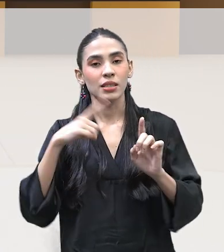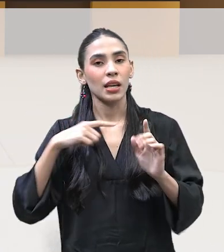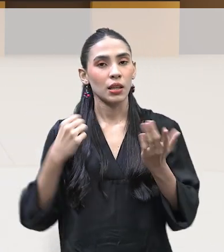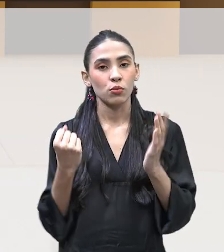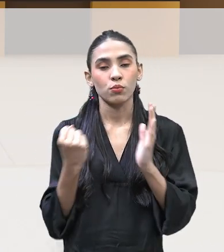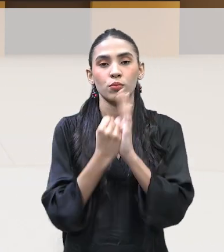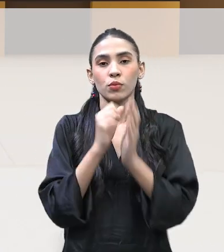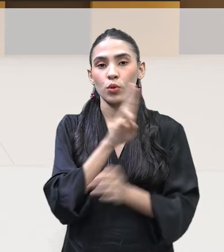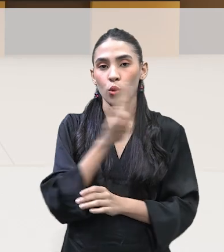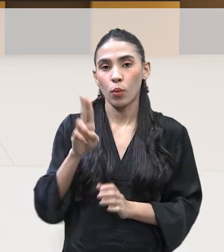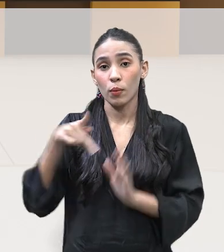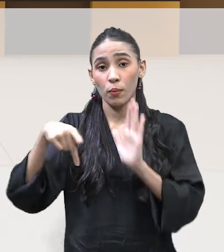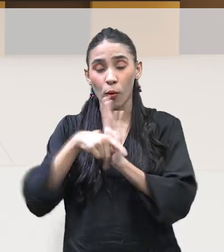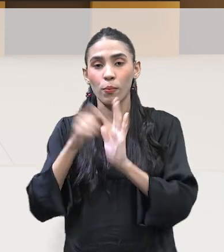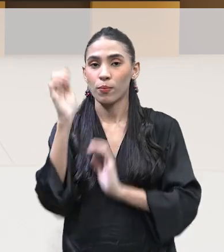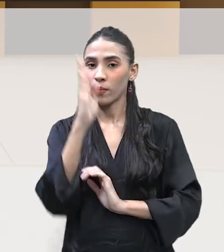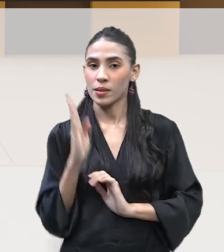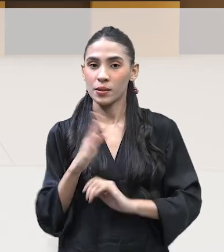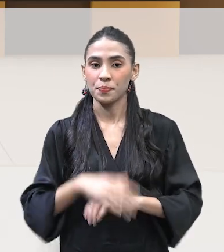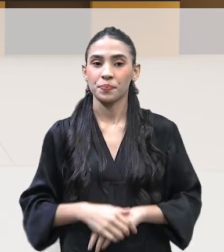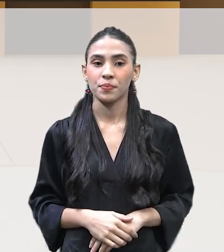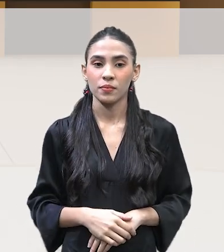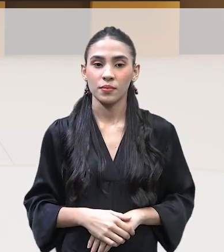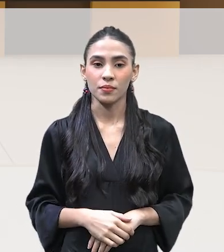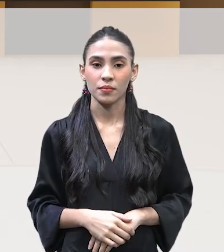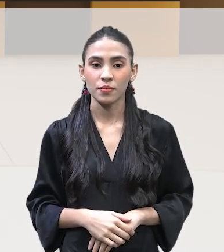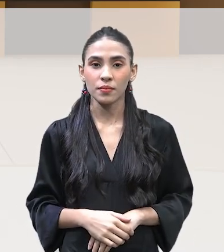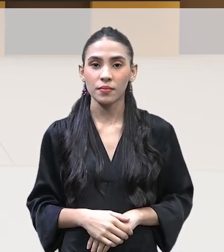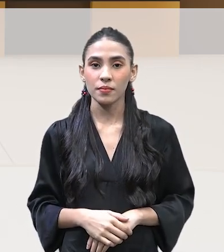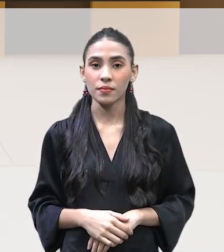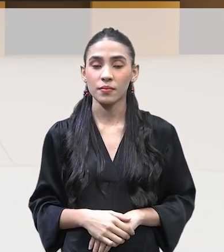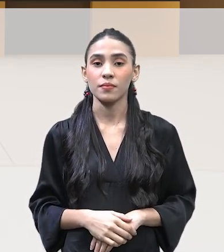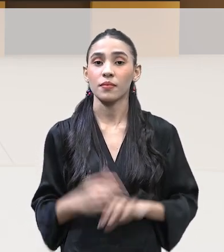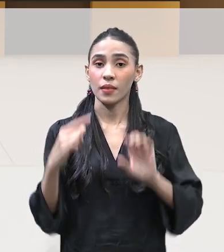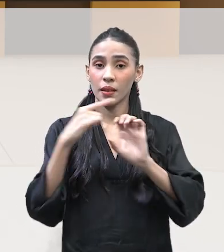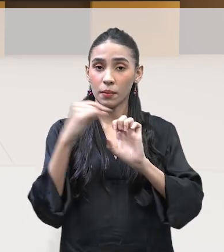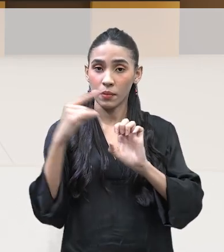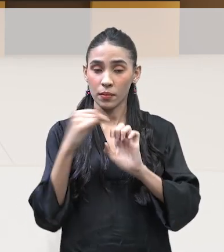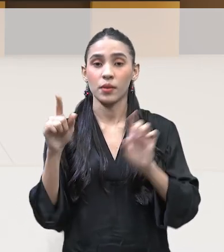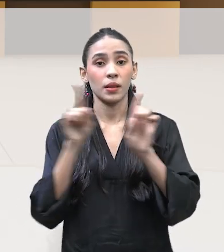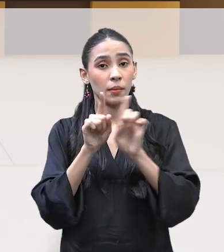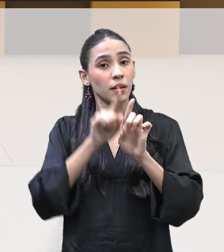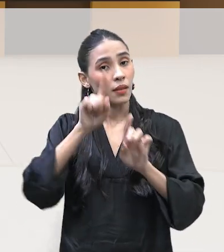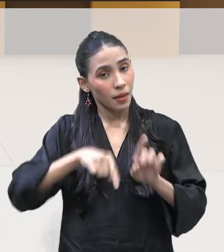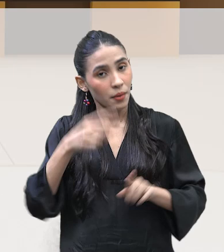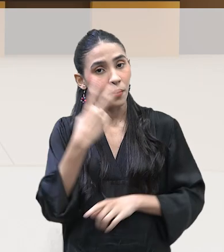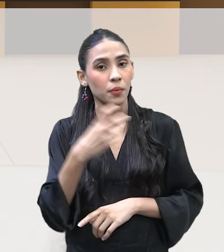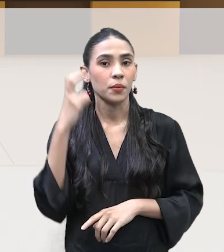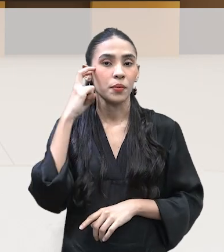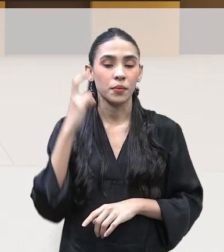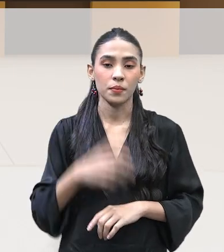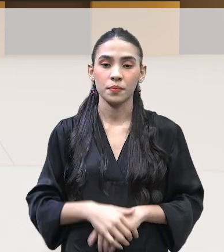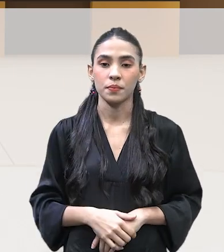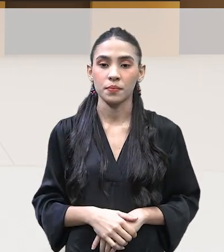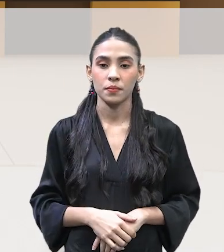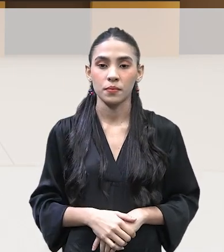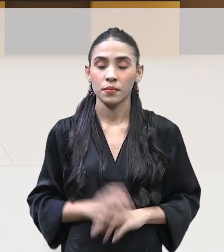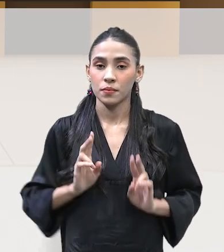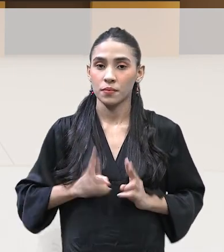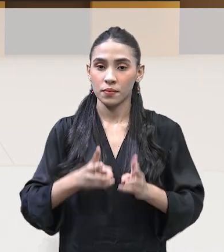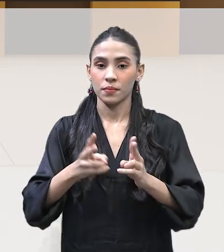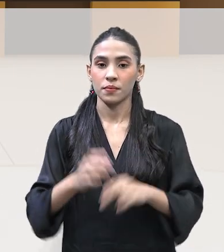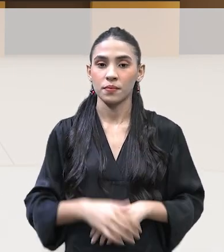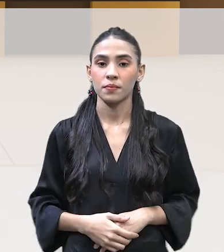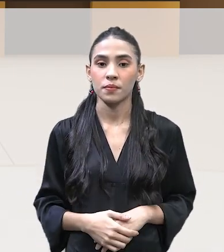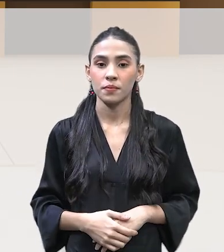Brasil. Olha, interessante. Certo? Olha. Vou chamar pelo nome, né? Empreendedorismo também é cultura? Com certeza. Vamos lá, então. Qual é o nosso Então, vamos ver o